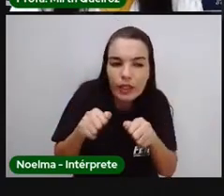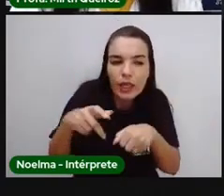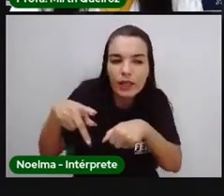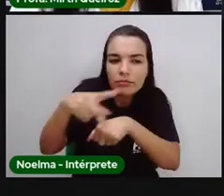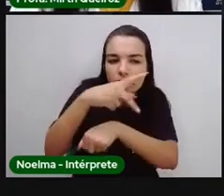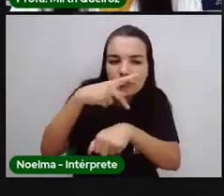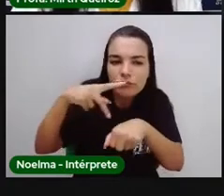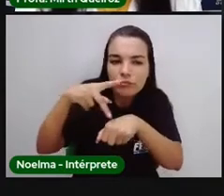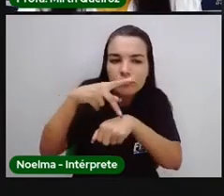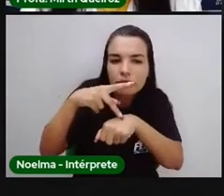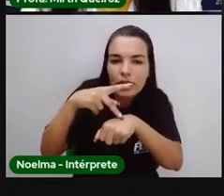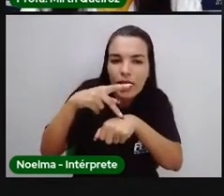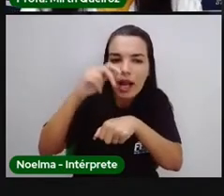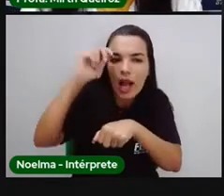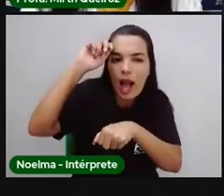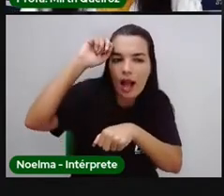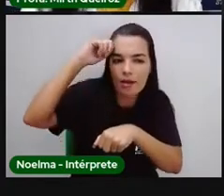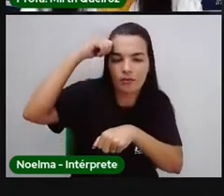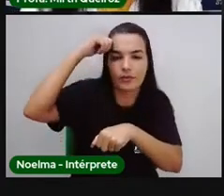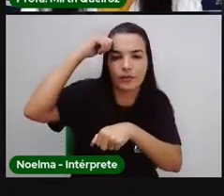o contorno da África.